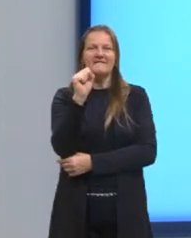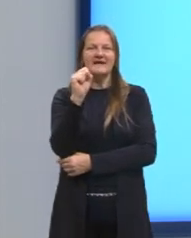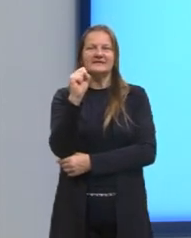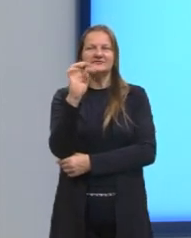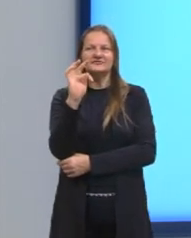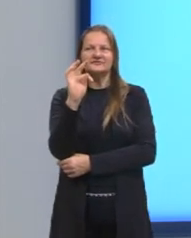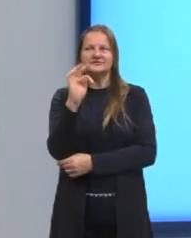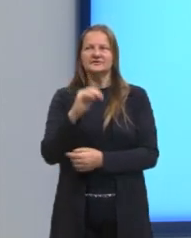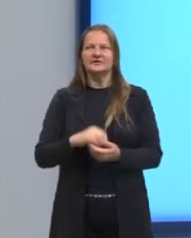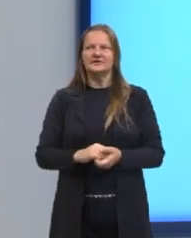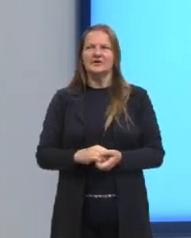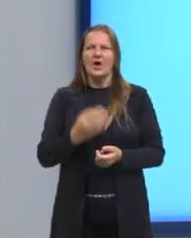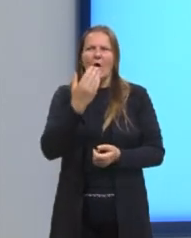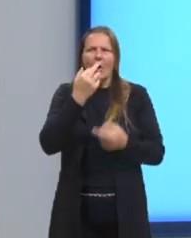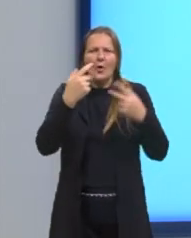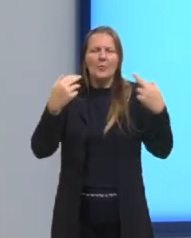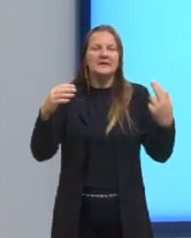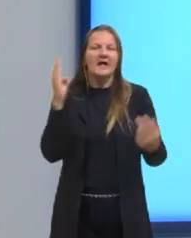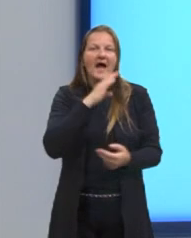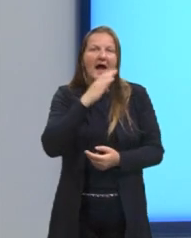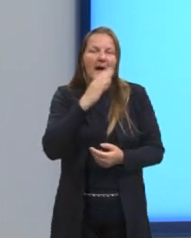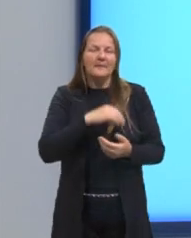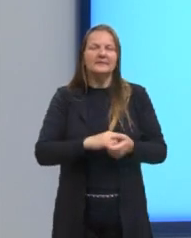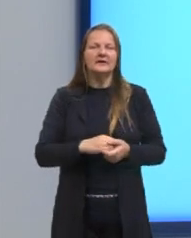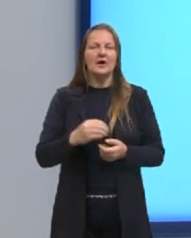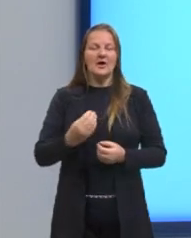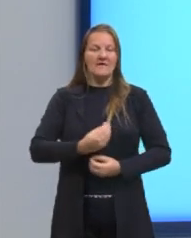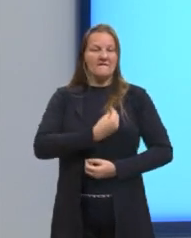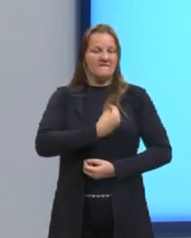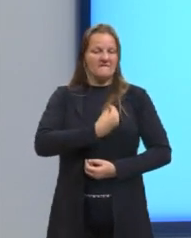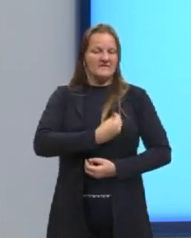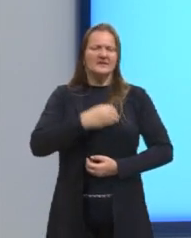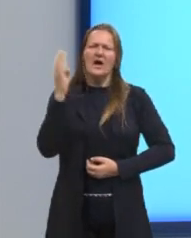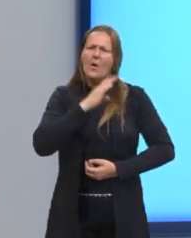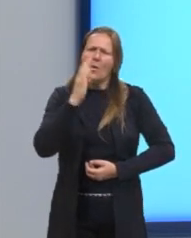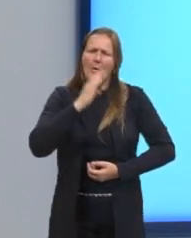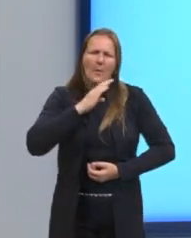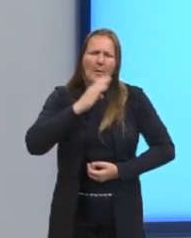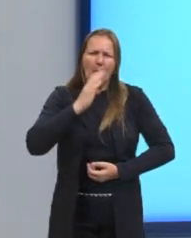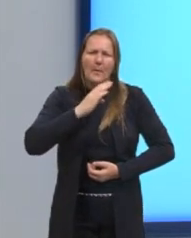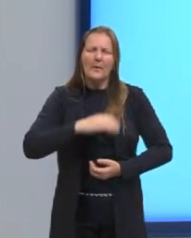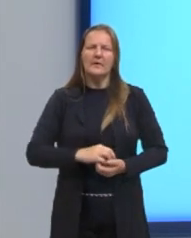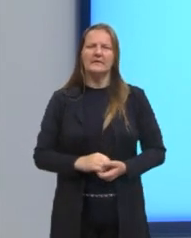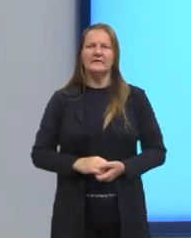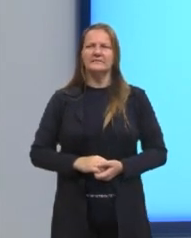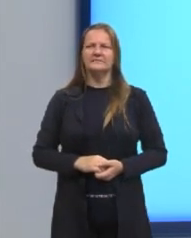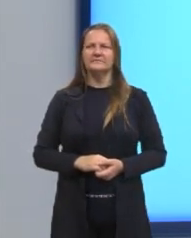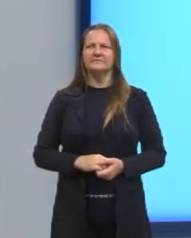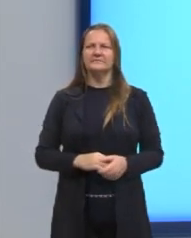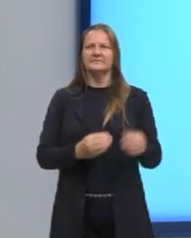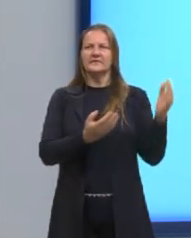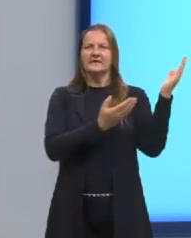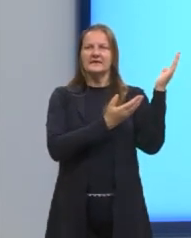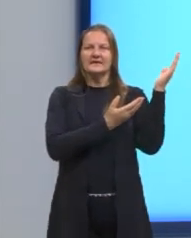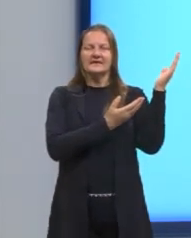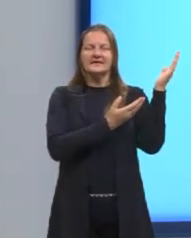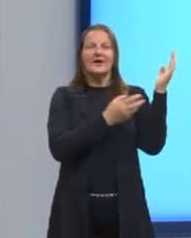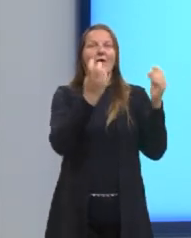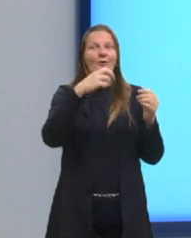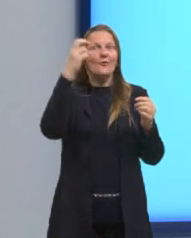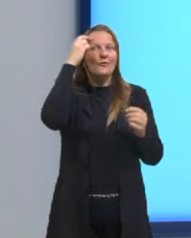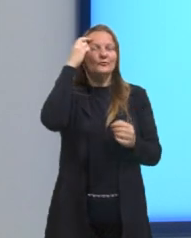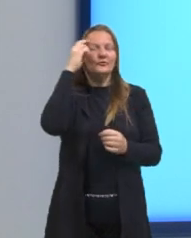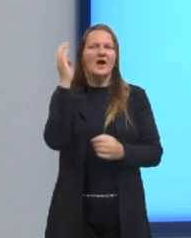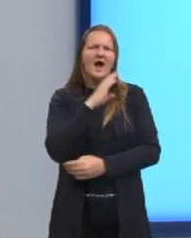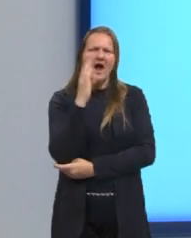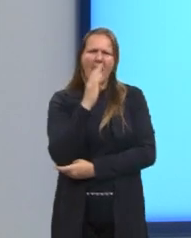rápida, do modo de vida rápido das pessoas. Então, quando eu leio sobre cultura fast, eu já sei que é uma cultura de vida